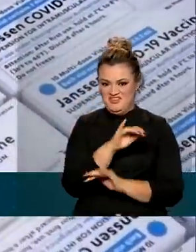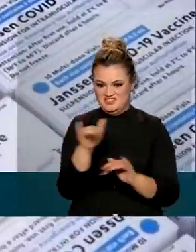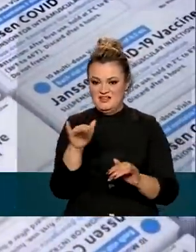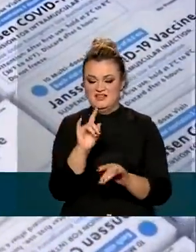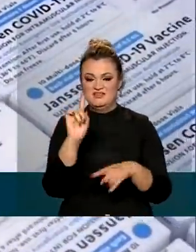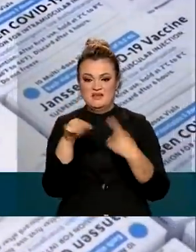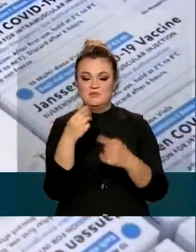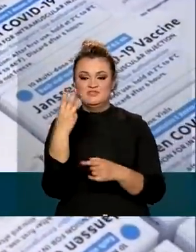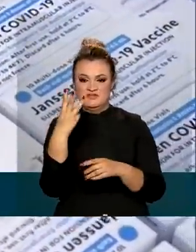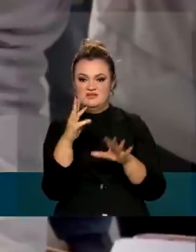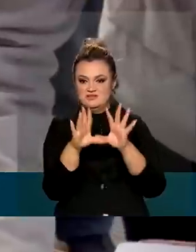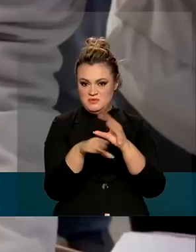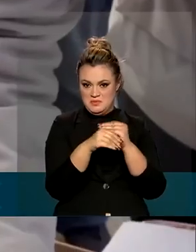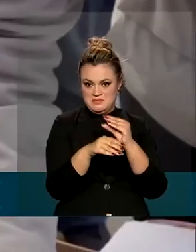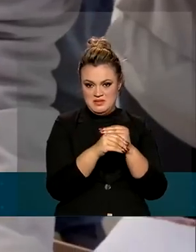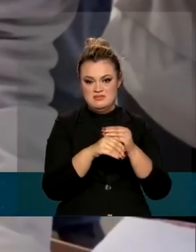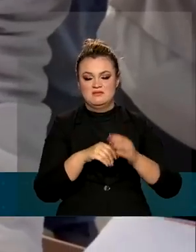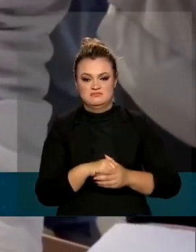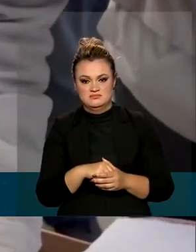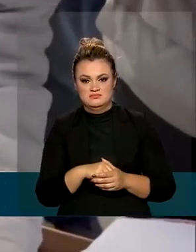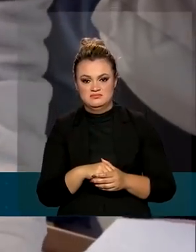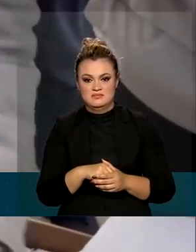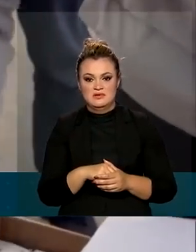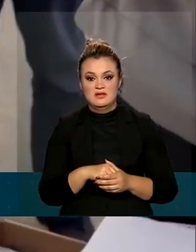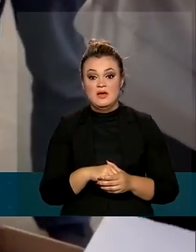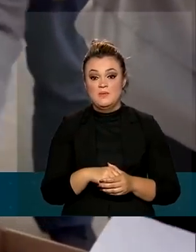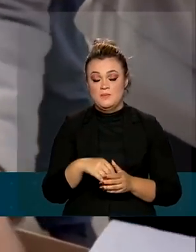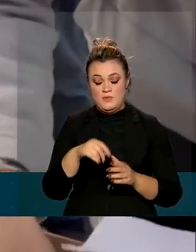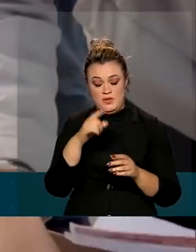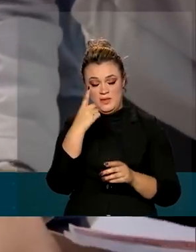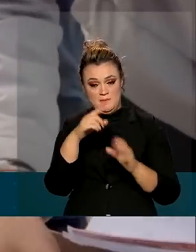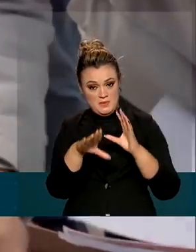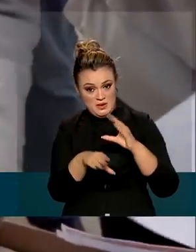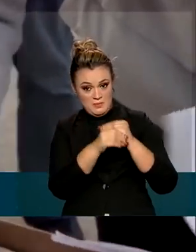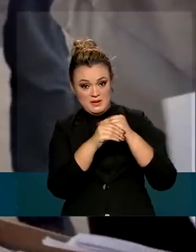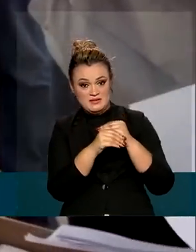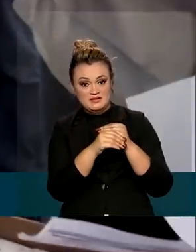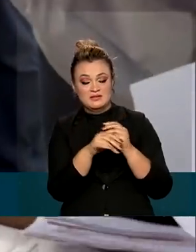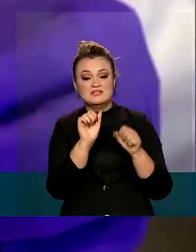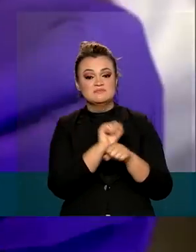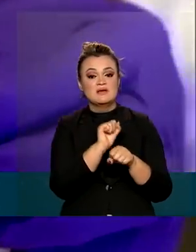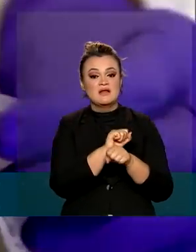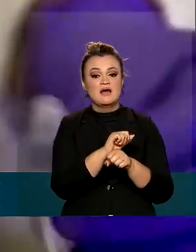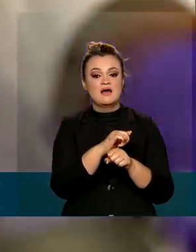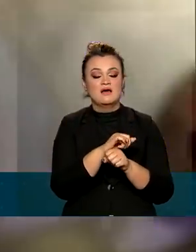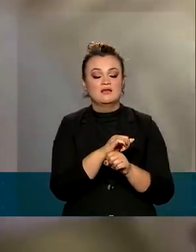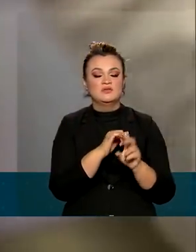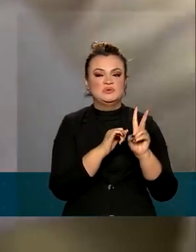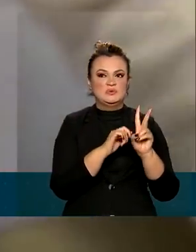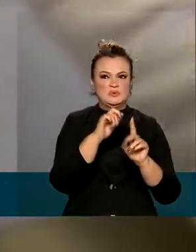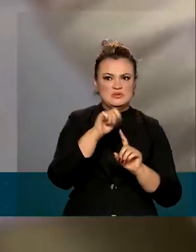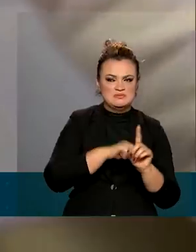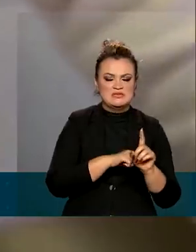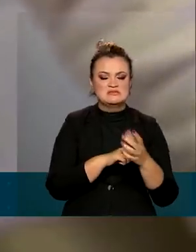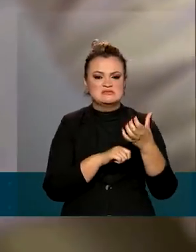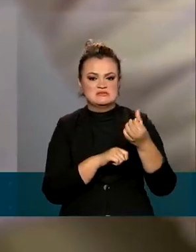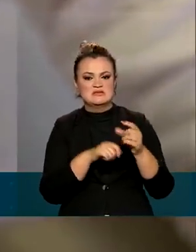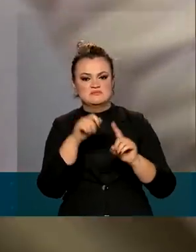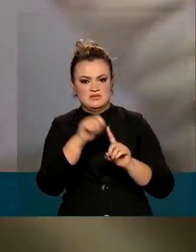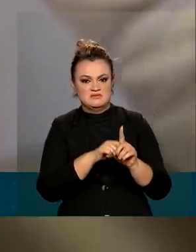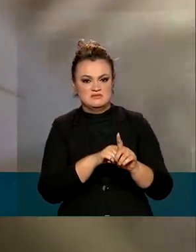de três doses de reforço. Sendo que o primeiro reforço deve ser aplicado entre dois e seis meses